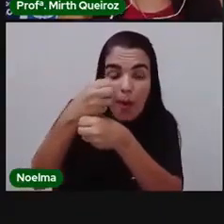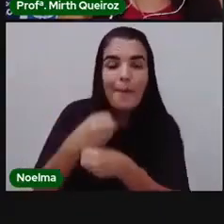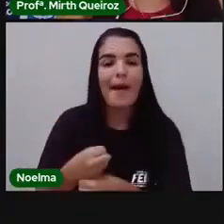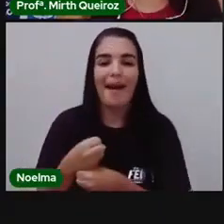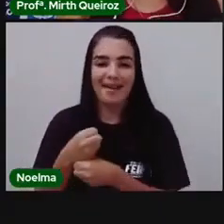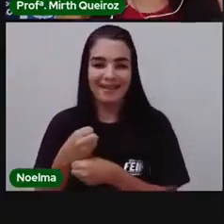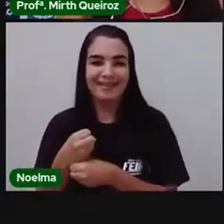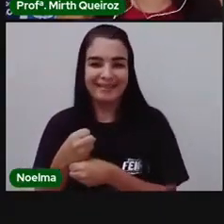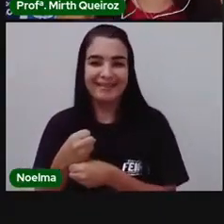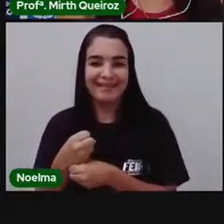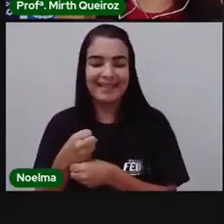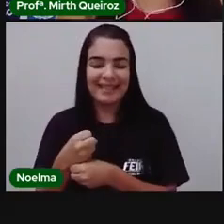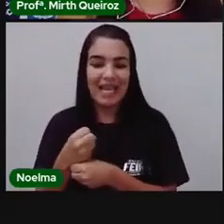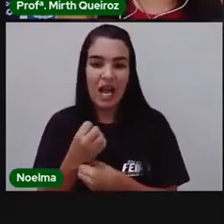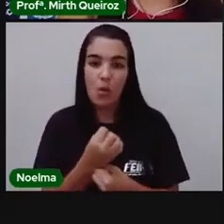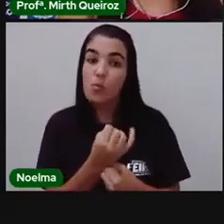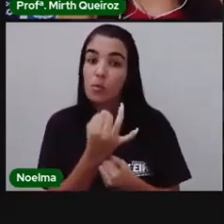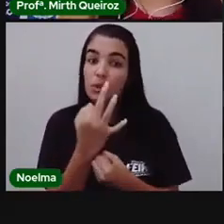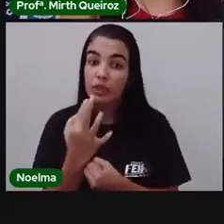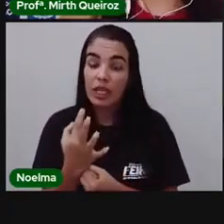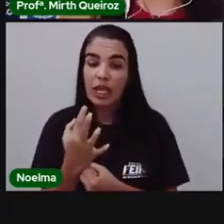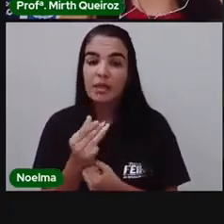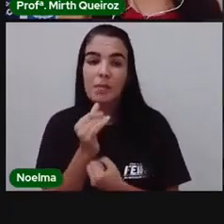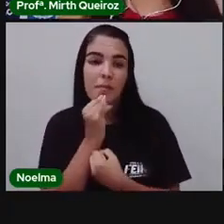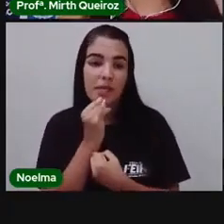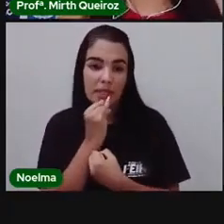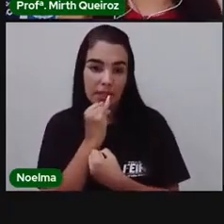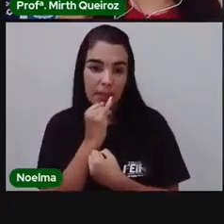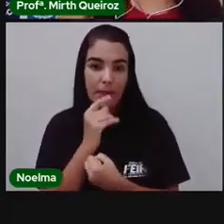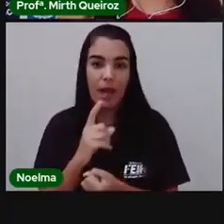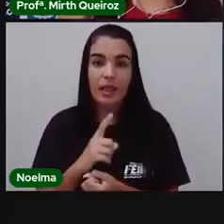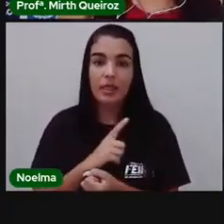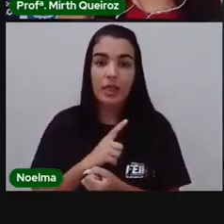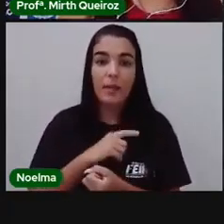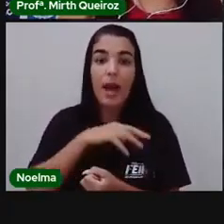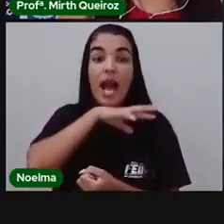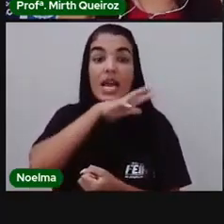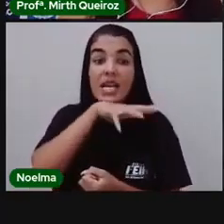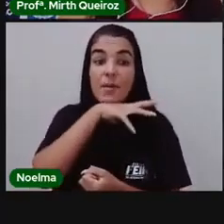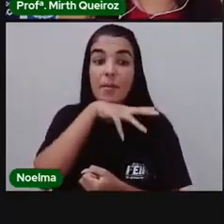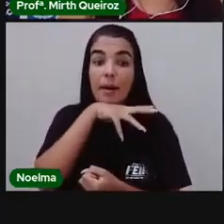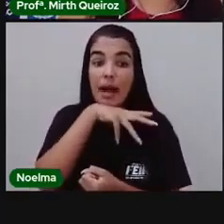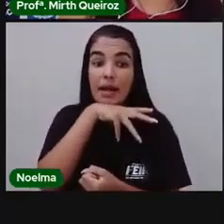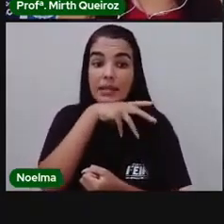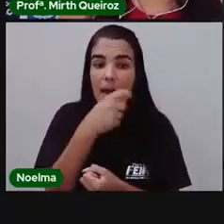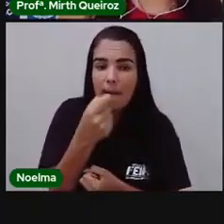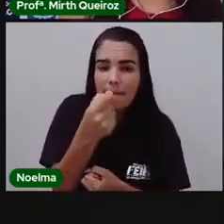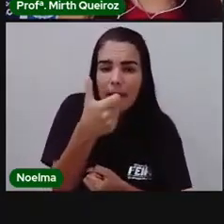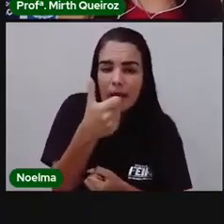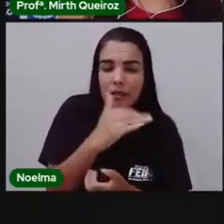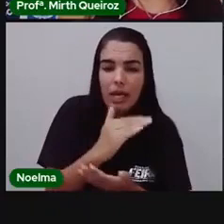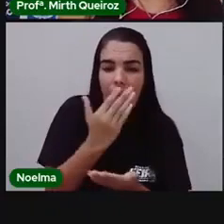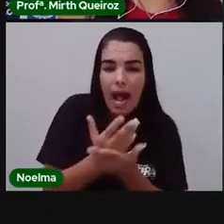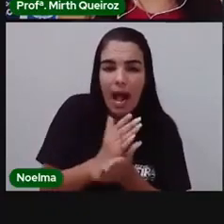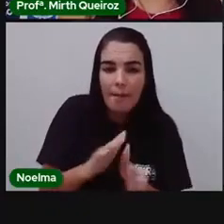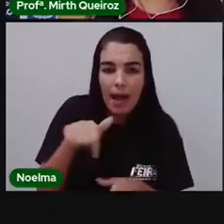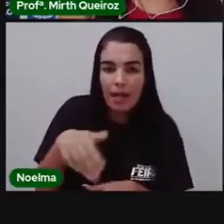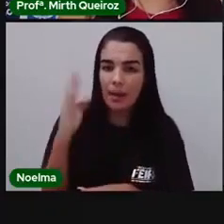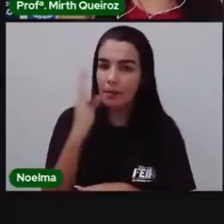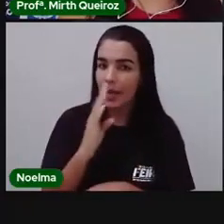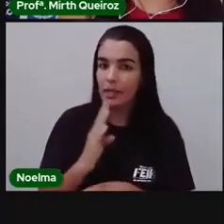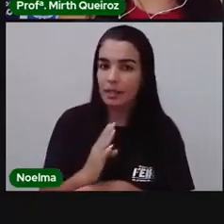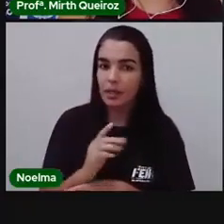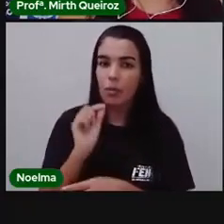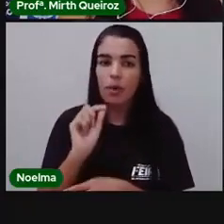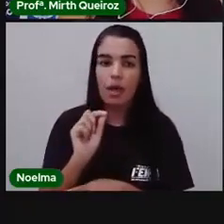estão representados em quantidades. Por exemplo, nós temos aqui animais em extinção no Brasil. Criticamente